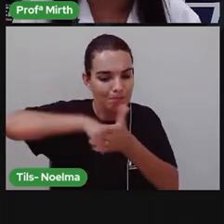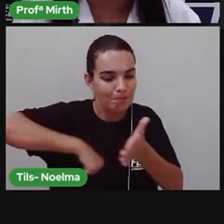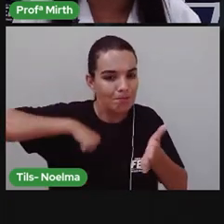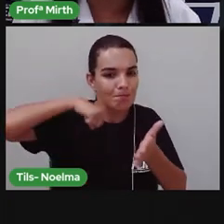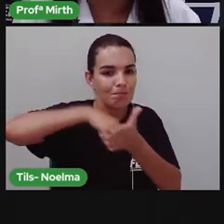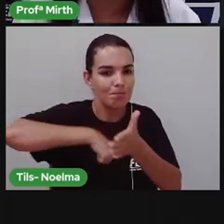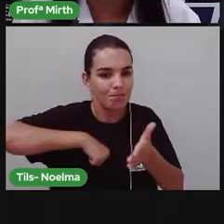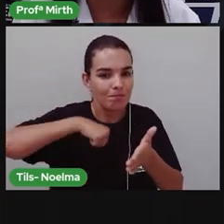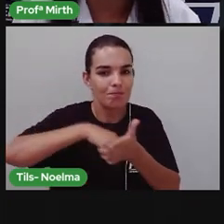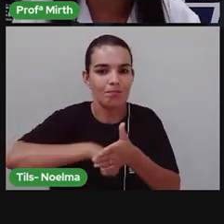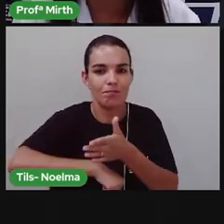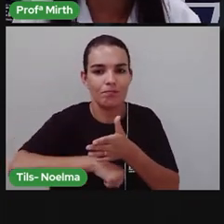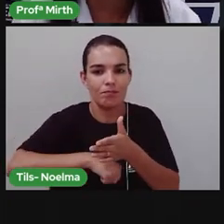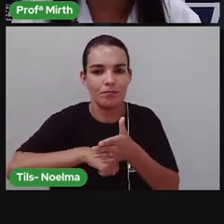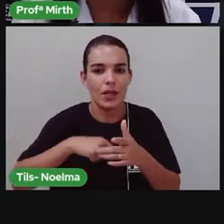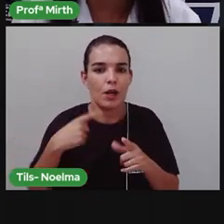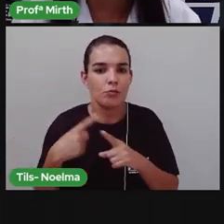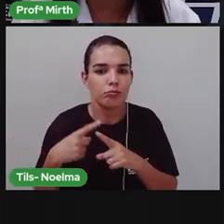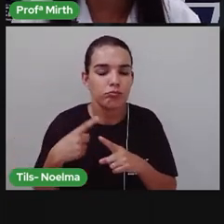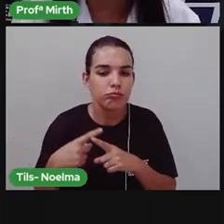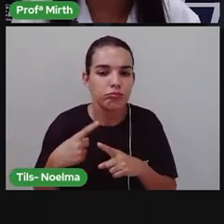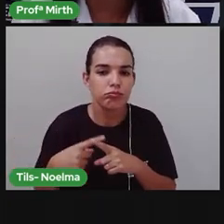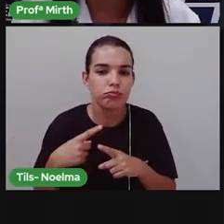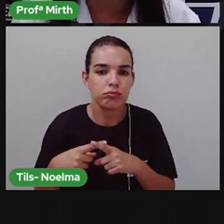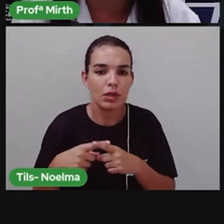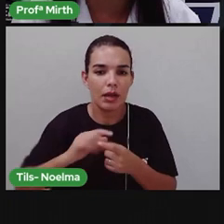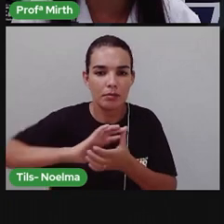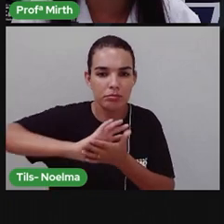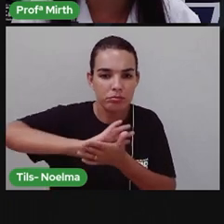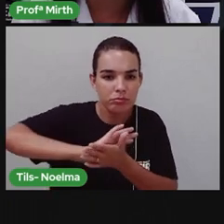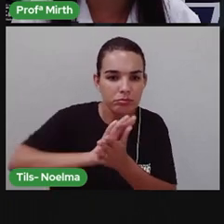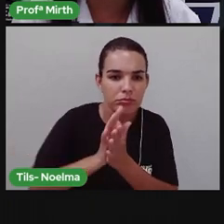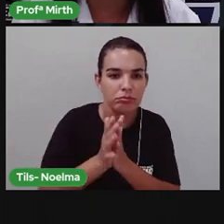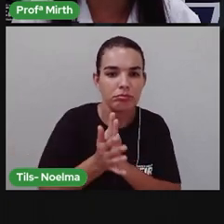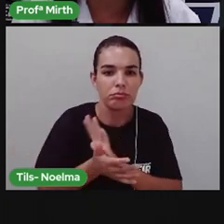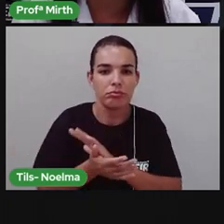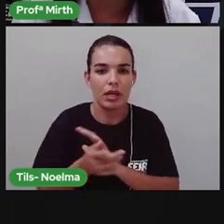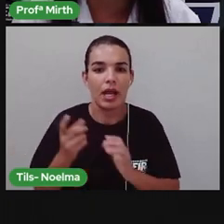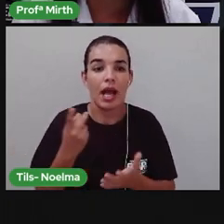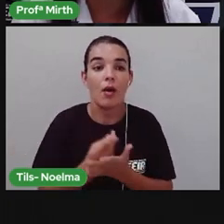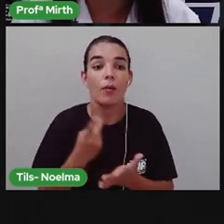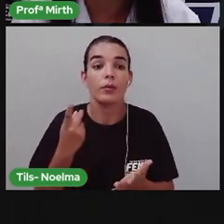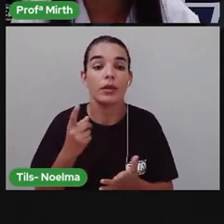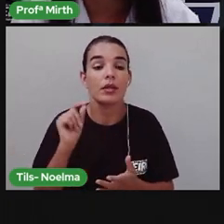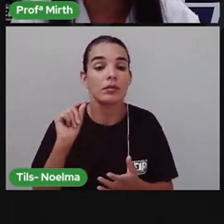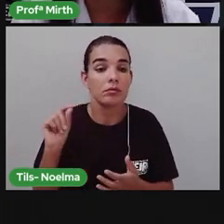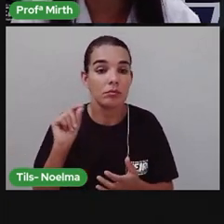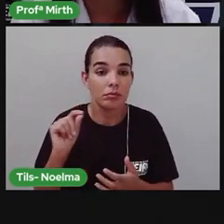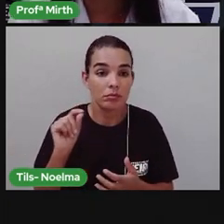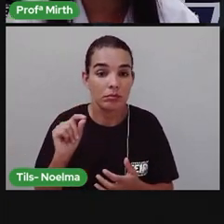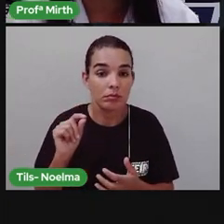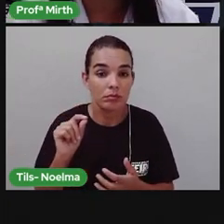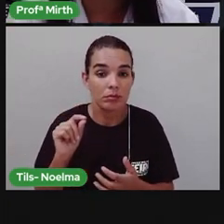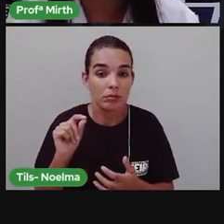É Quanto ao Desmatamento Acontece E Resultado, né? Do